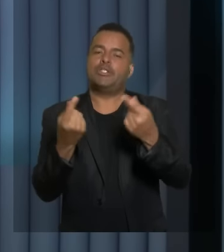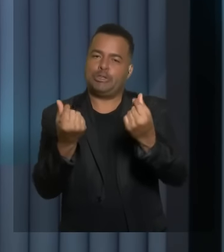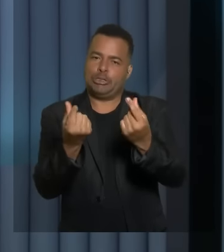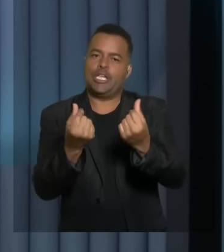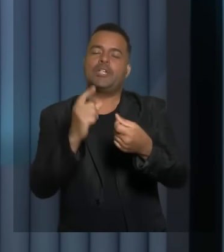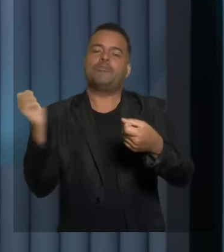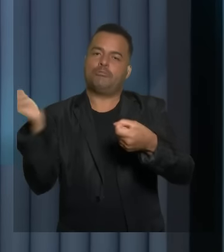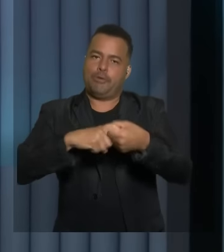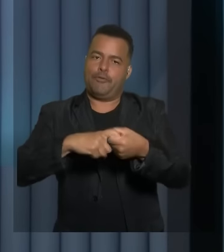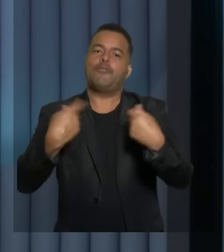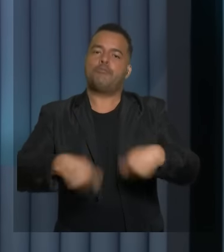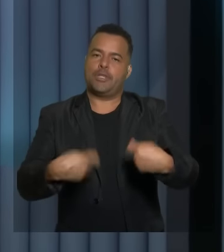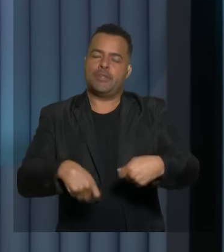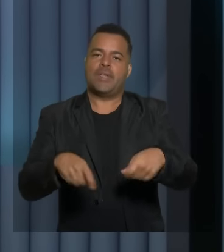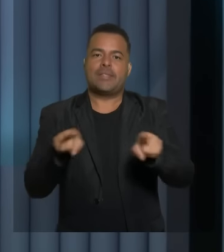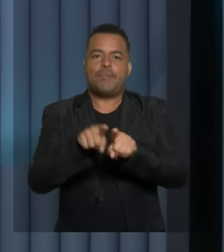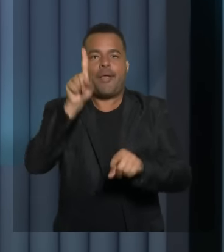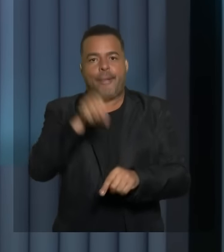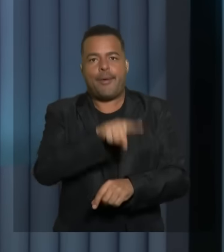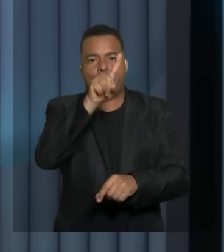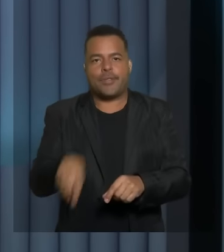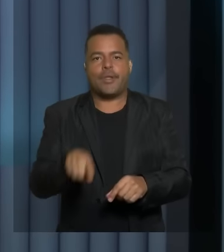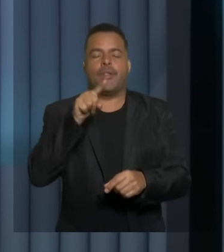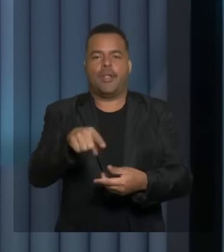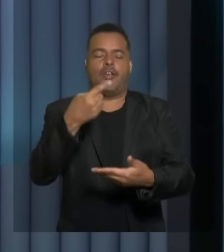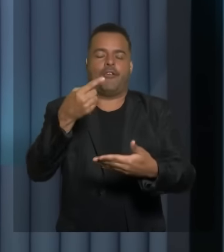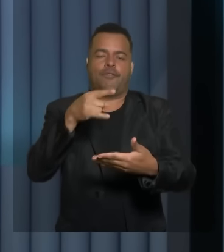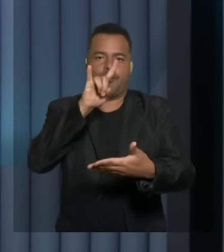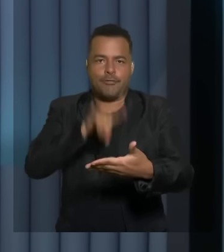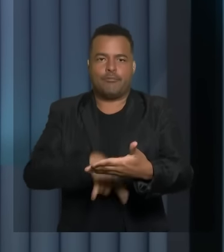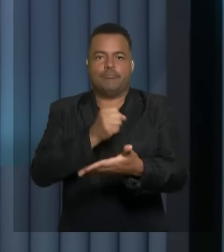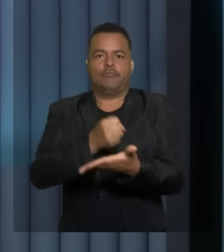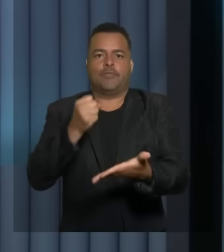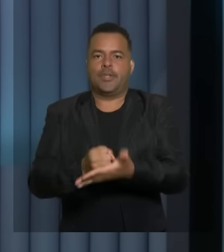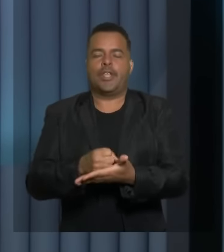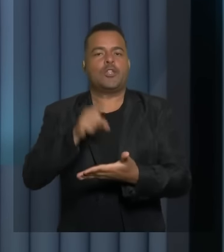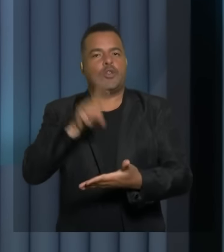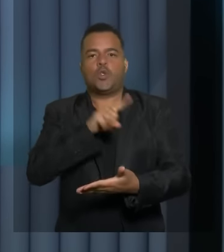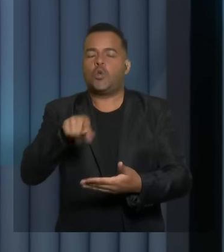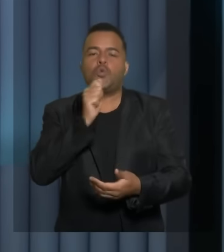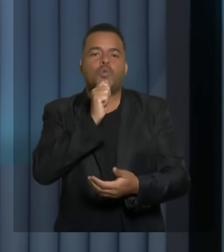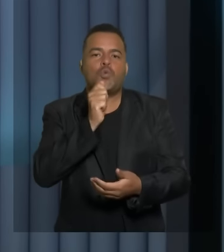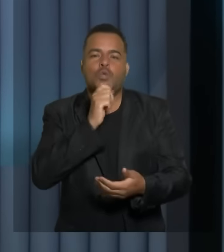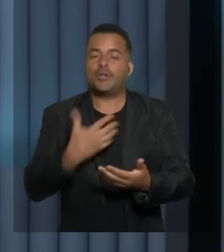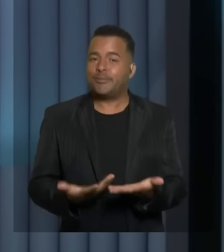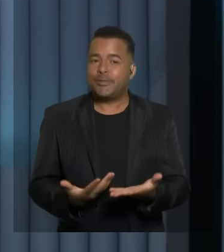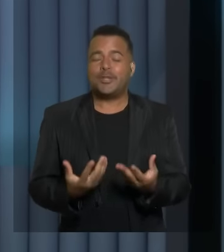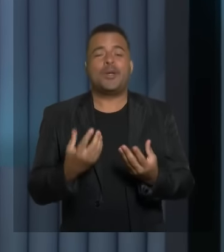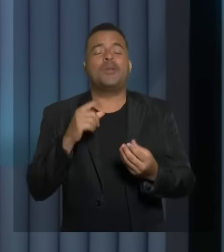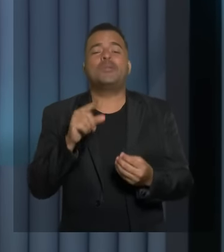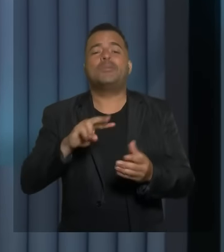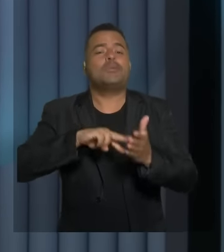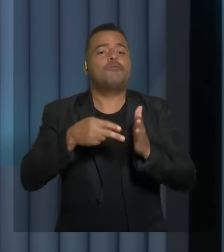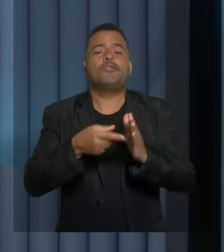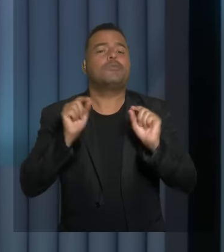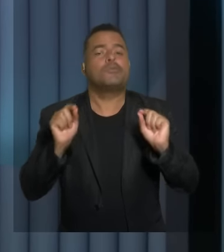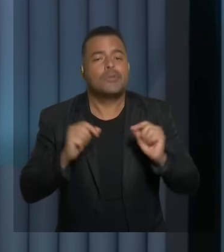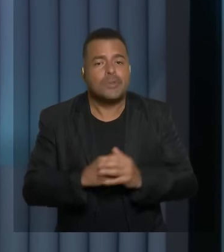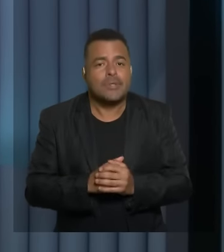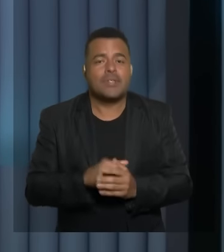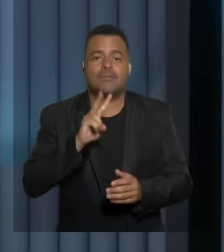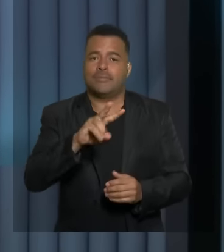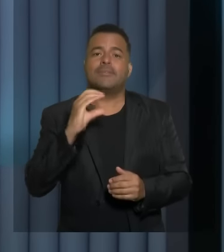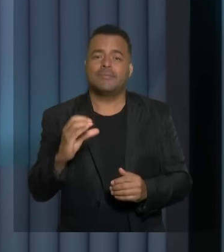cancelasse o contrato, mas o contrato não foi cancelado, simplesmente foi recorrido. Ou seja, Vitória da Conquista está